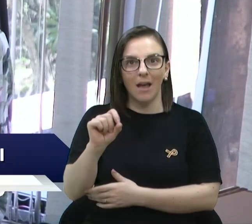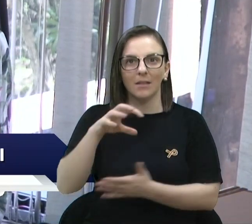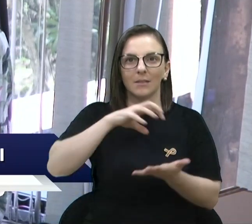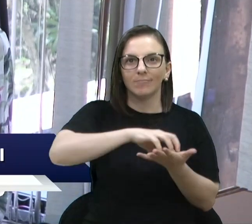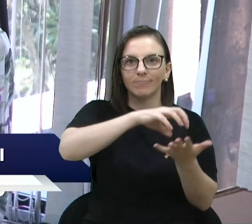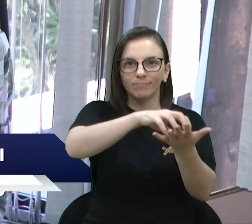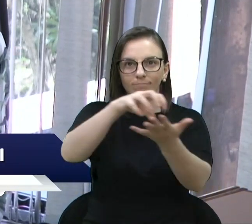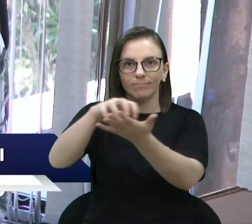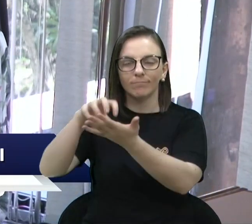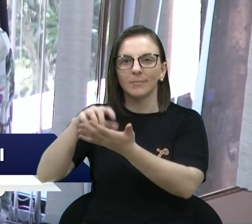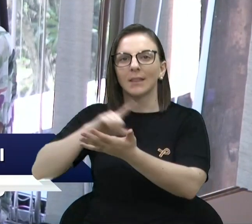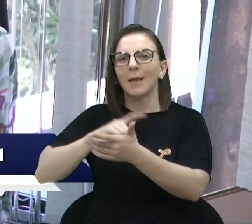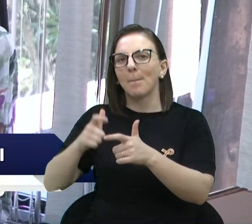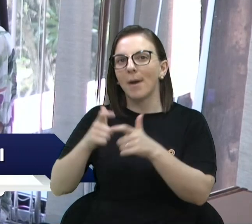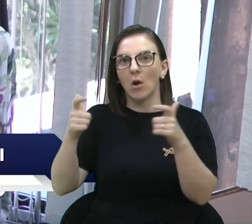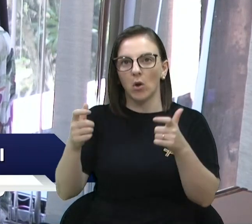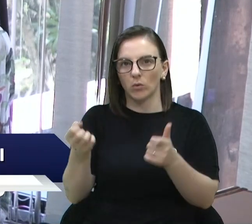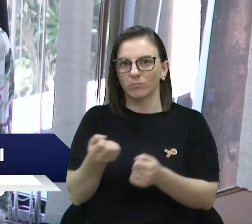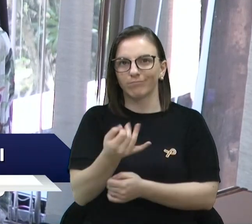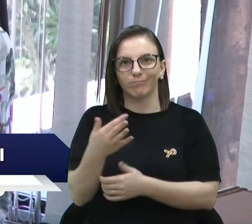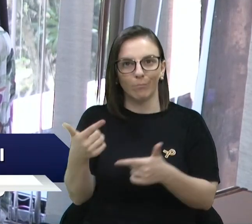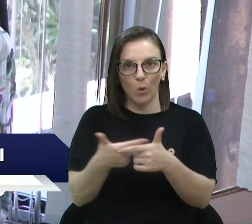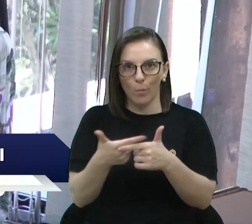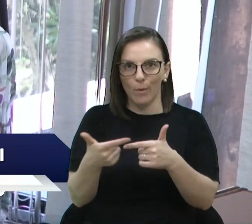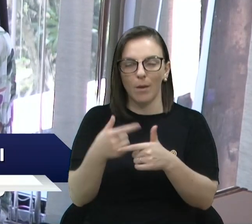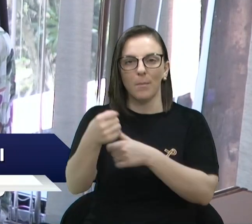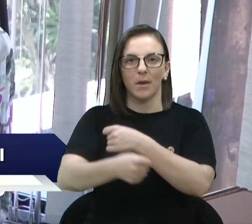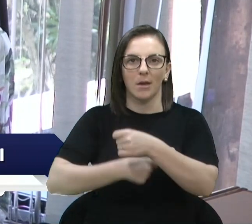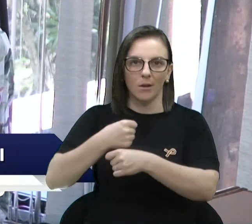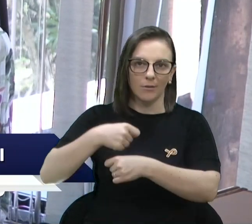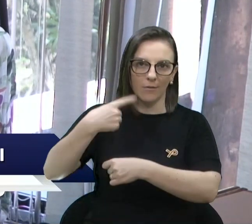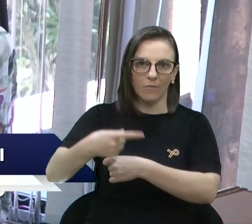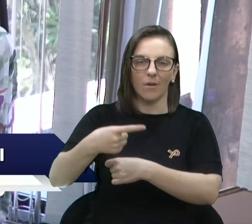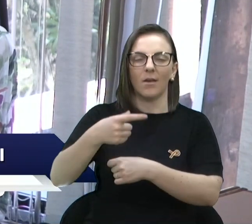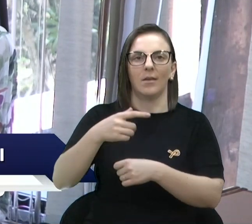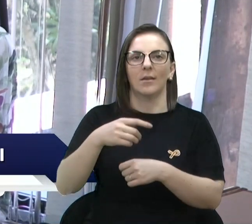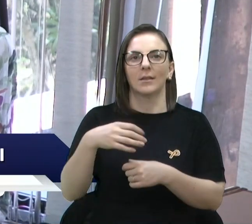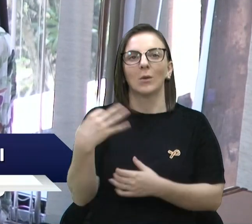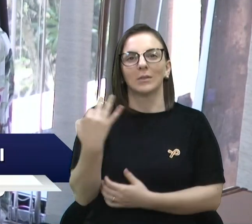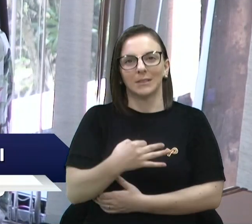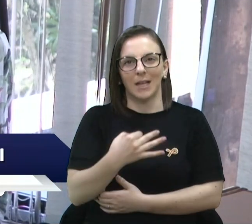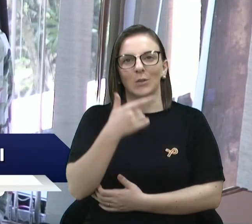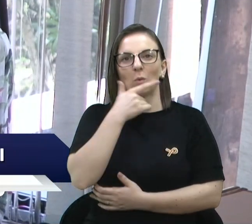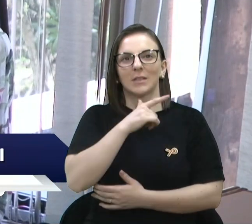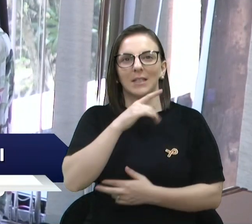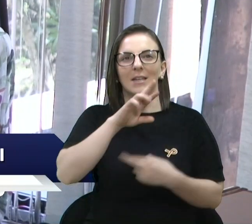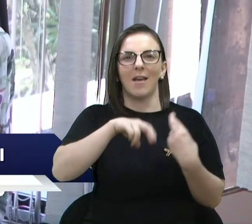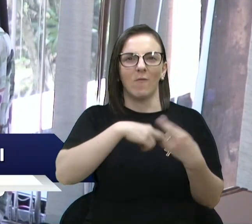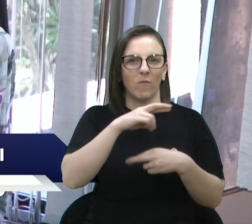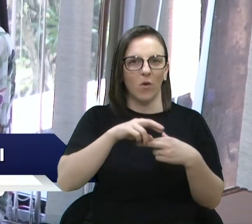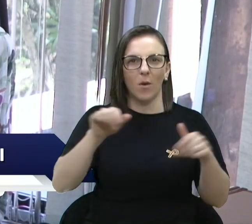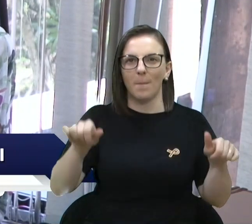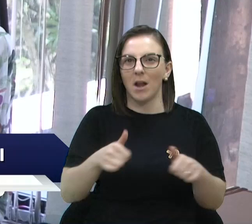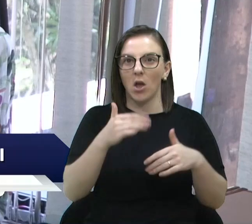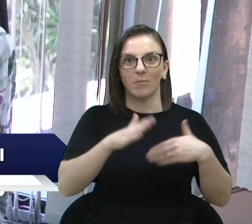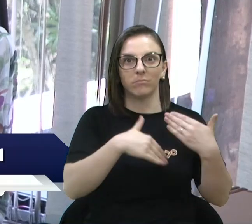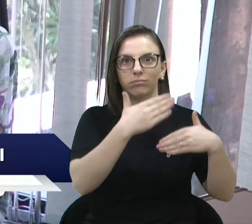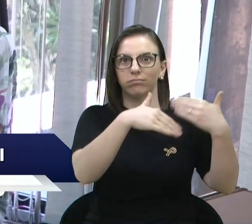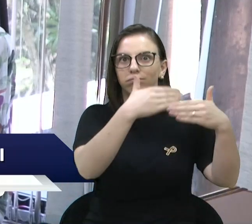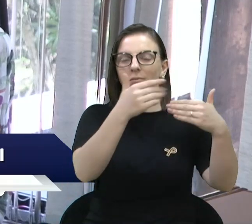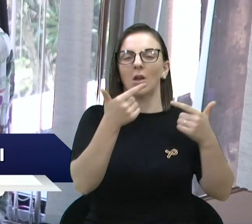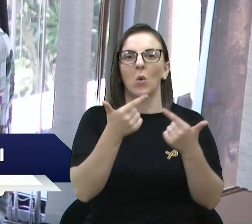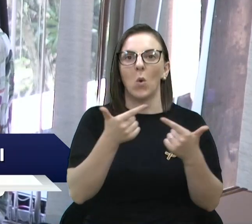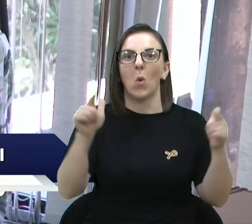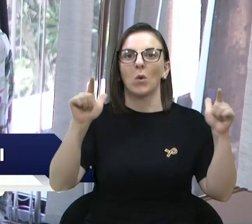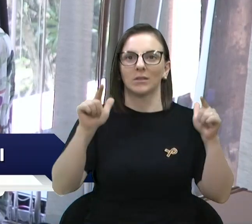no ano que vem. Aí, para o próximo ano, a gente certamente vai poder evoluir nas reformas e melhorias em outras UBSs.